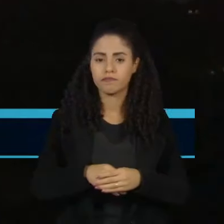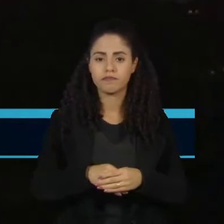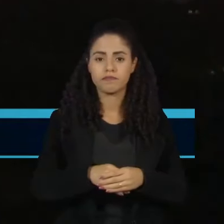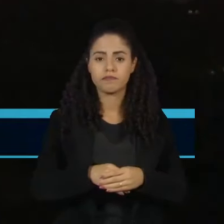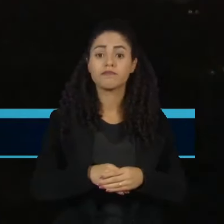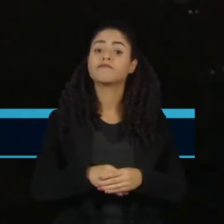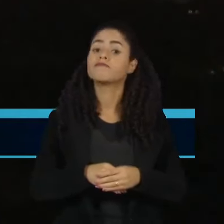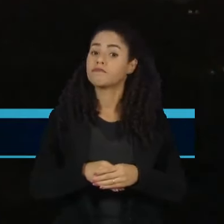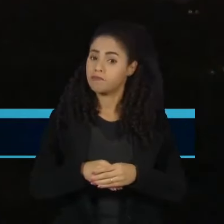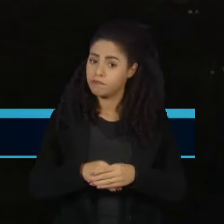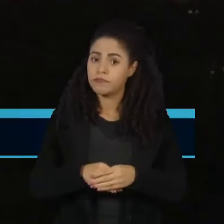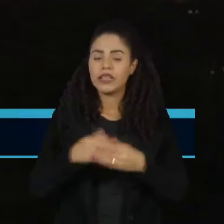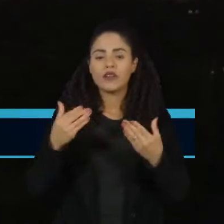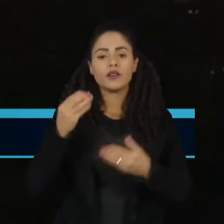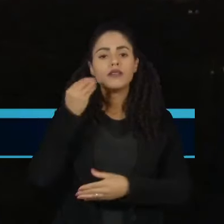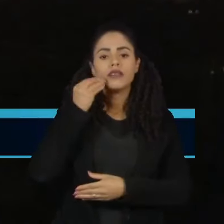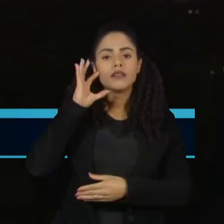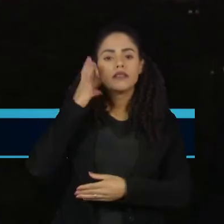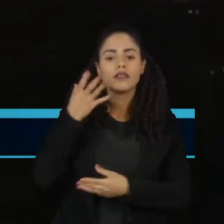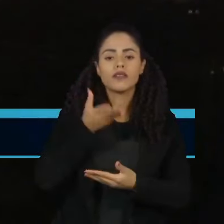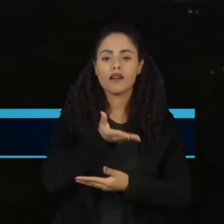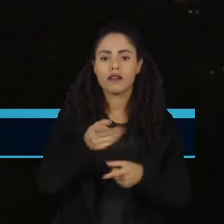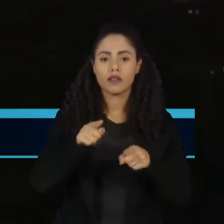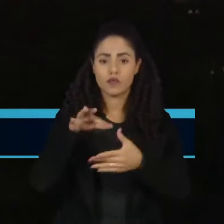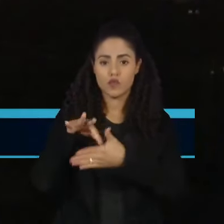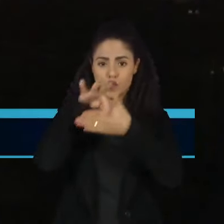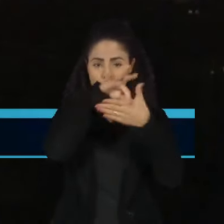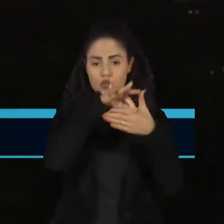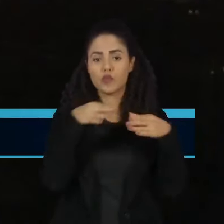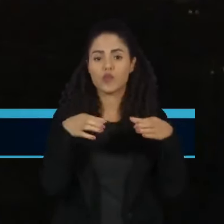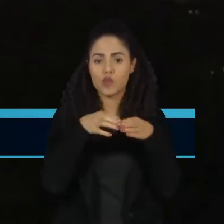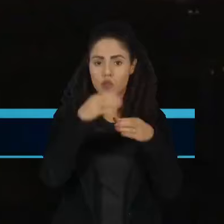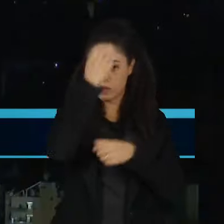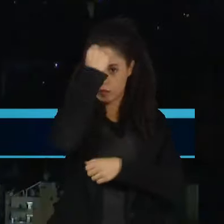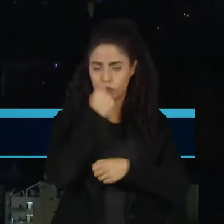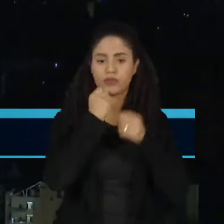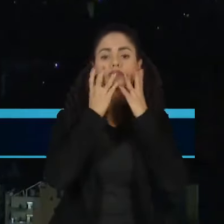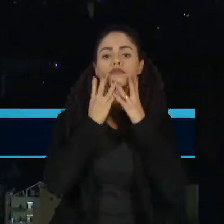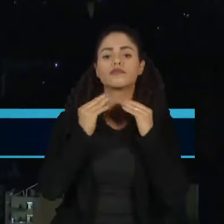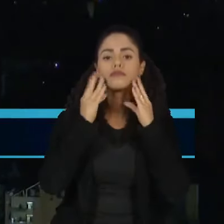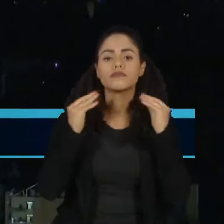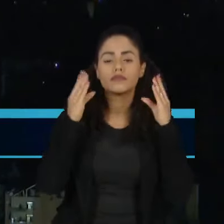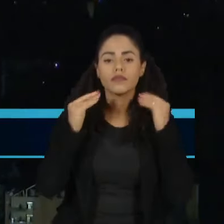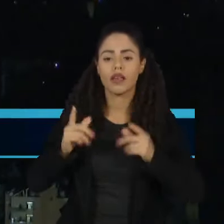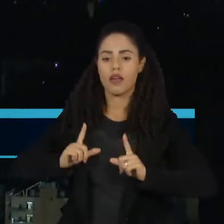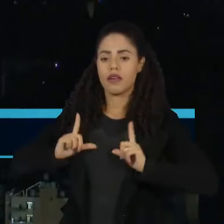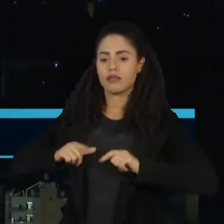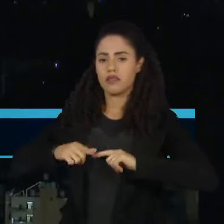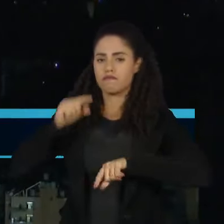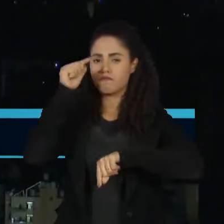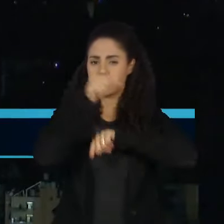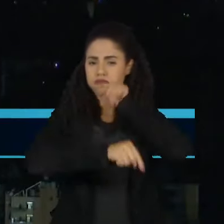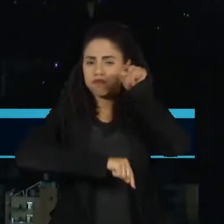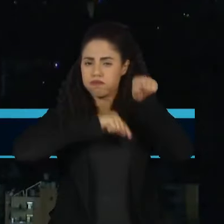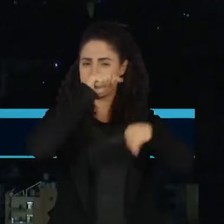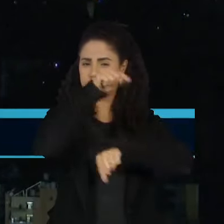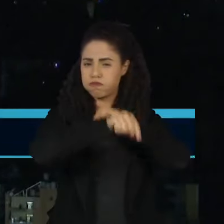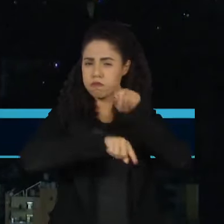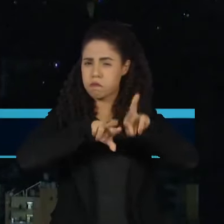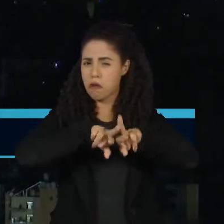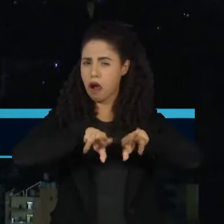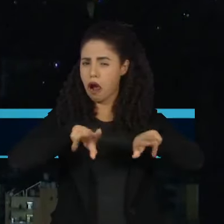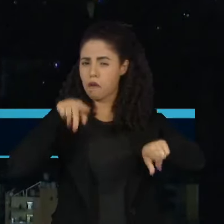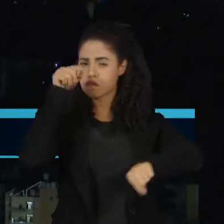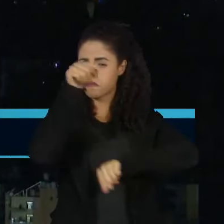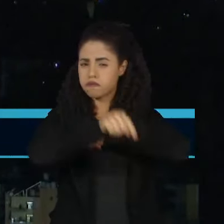Em busca de um provável sucessor na liderança do grupo extremista Hezbollah, Israel disparou uma série de mísseis e